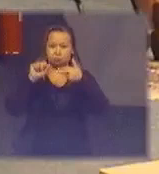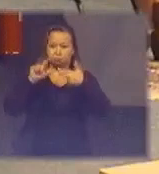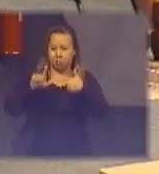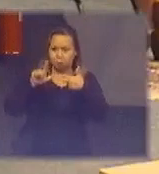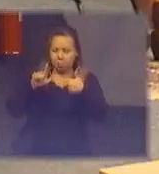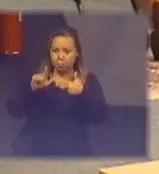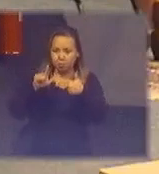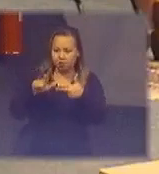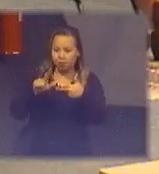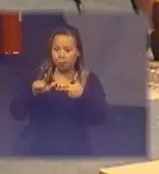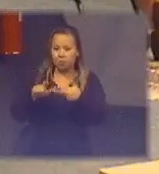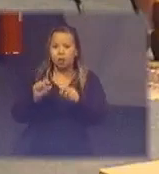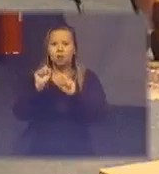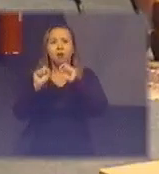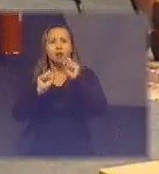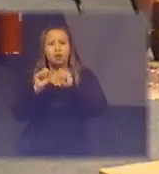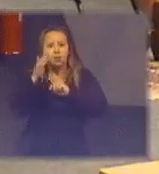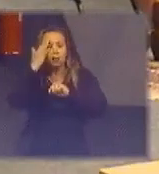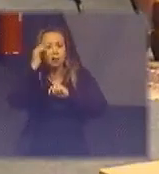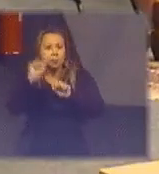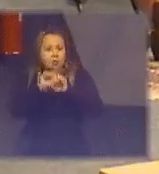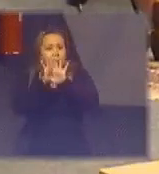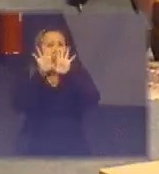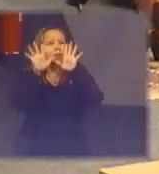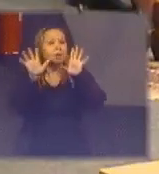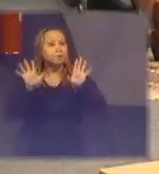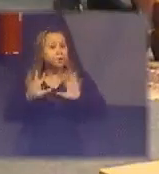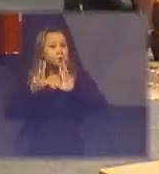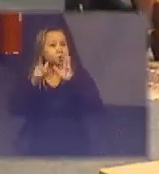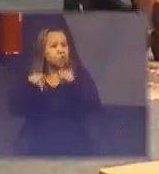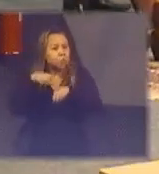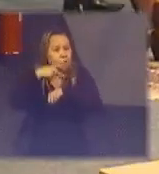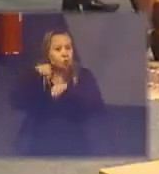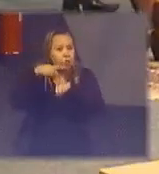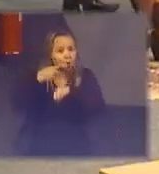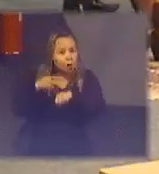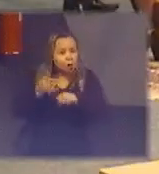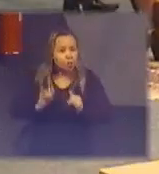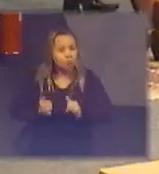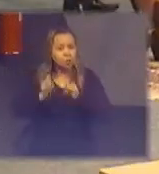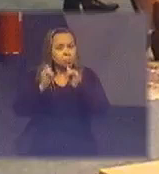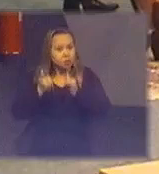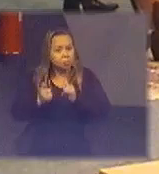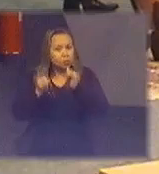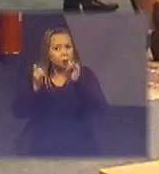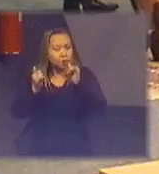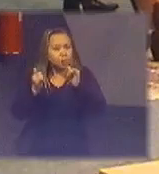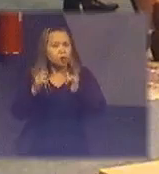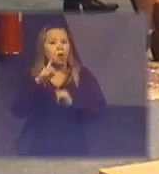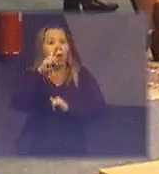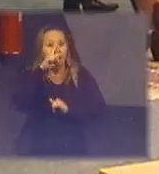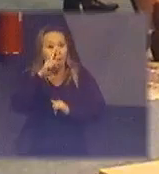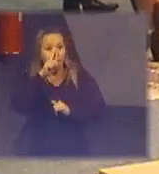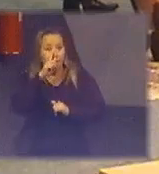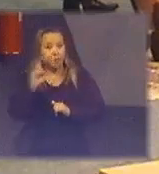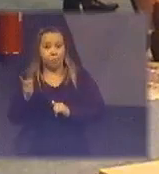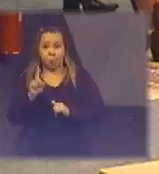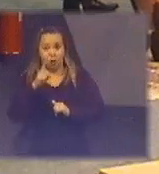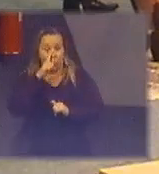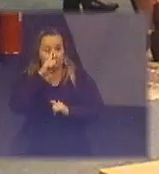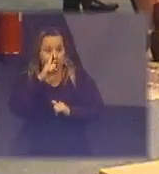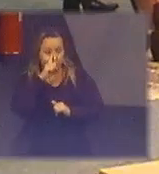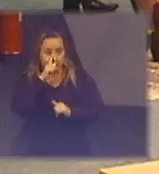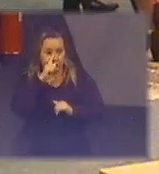que defina claramente em todo o país que o eletroeletrônico não é perigoso em algumas fases